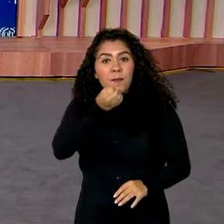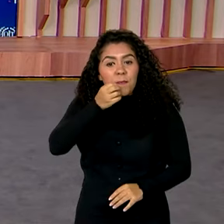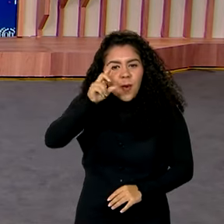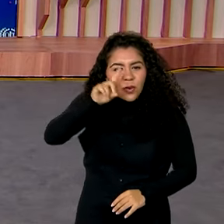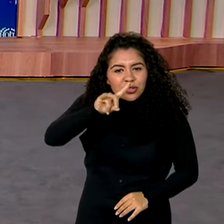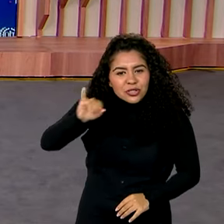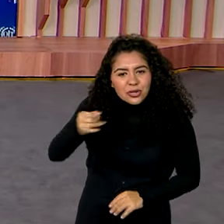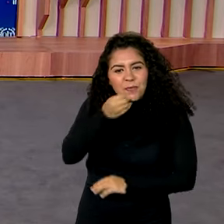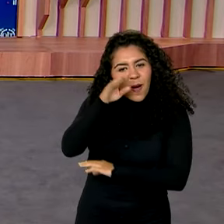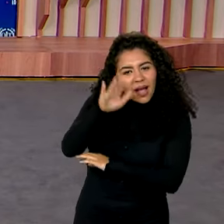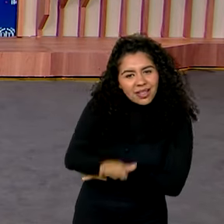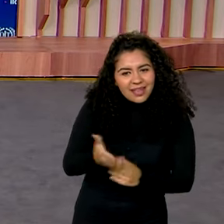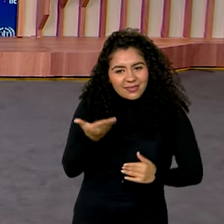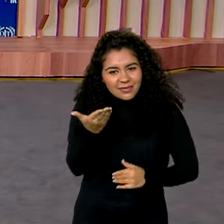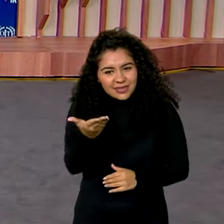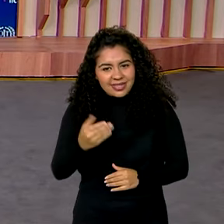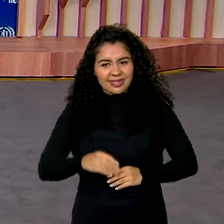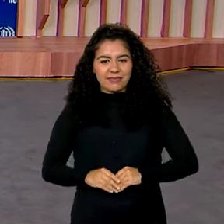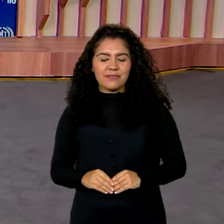você, Gabriela.